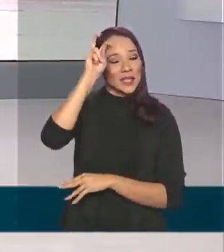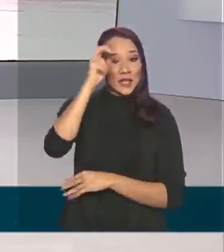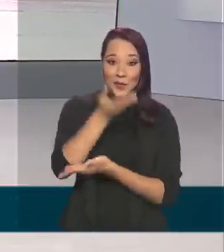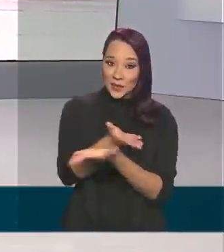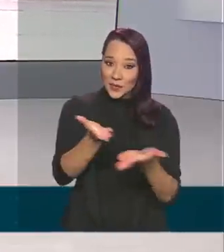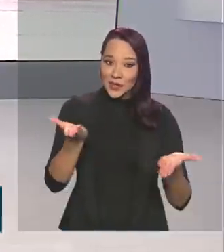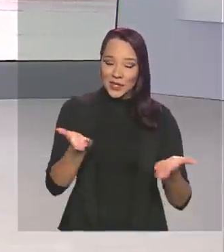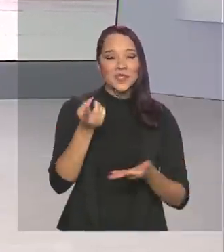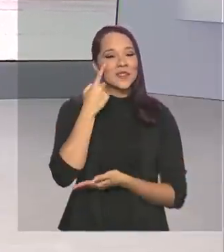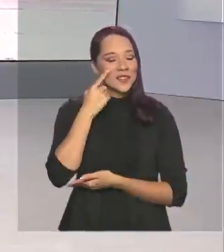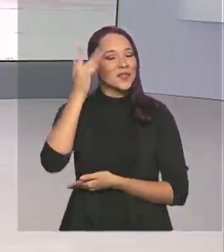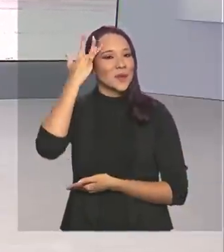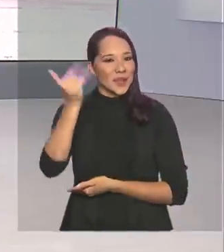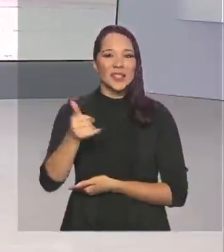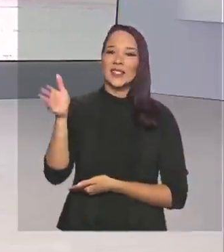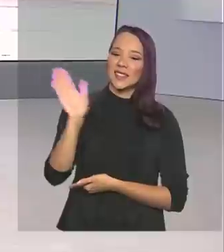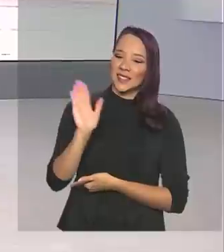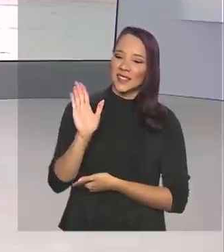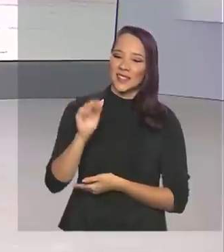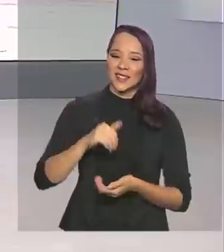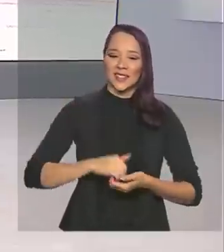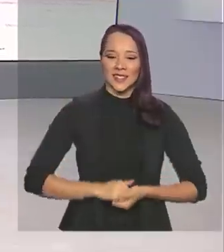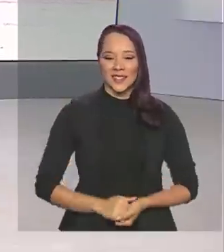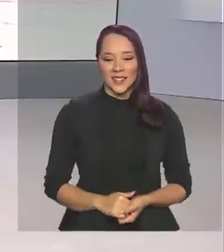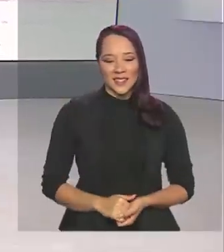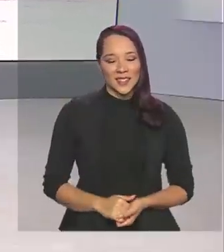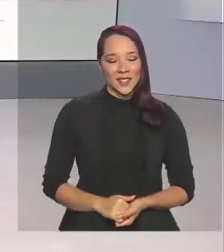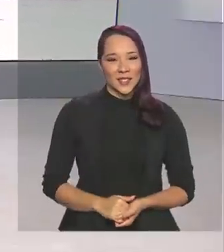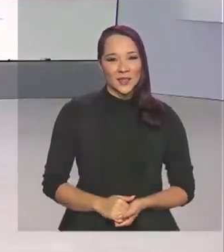para você. Nos vemos amanhã. Até lá. Tchau, tchau.